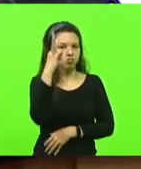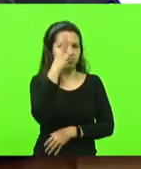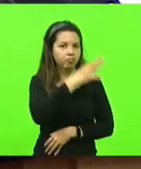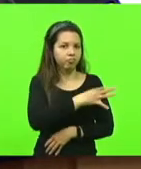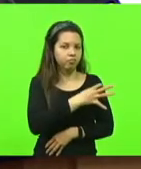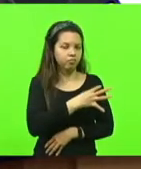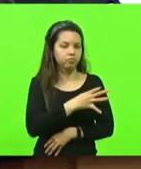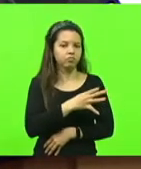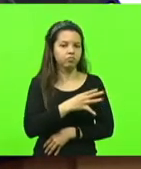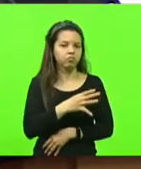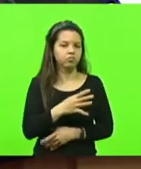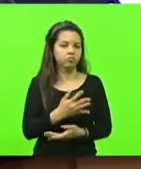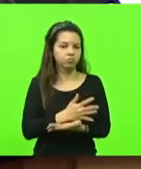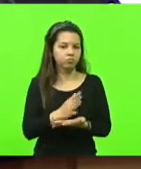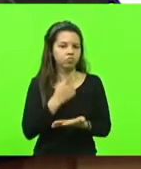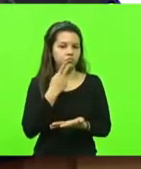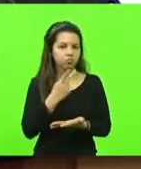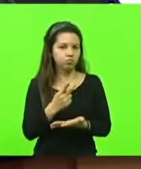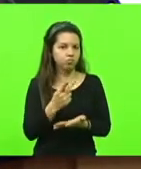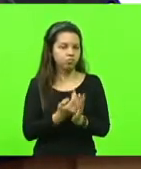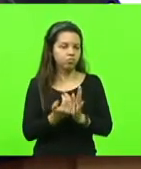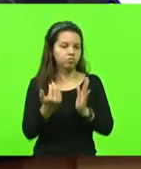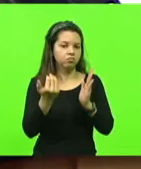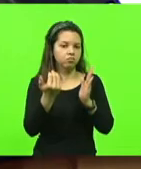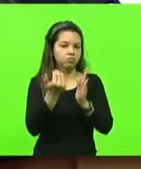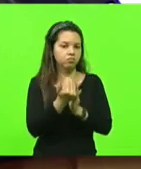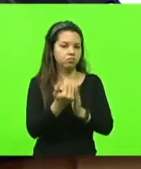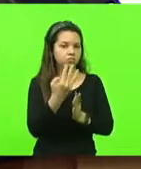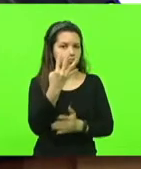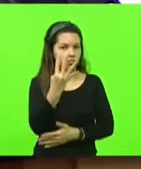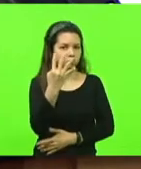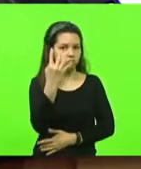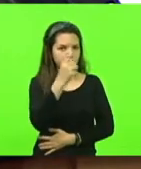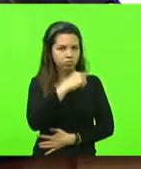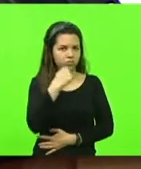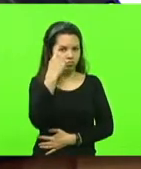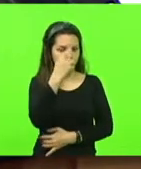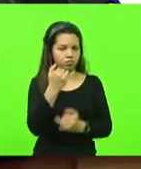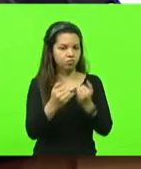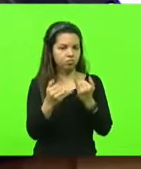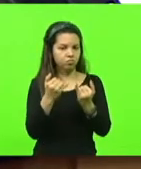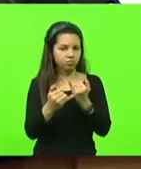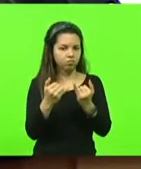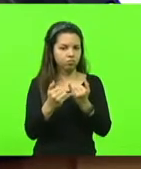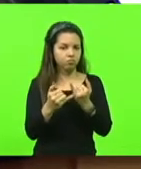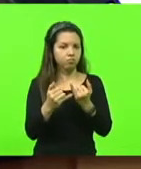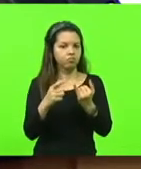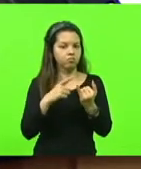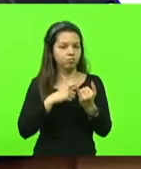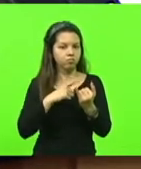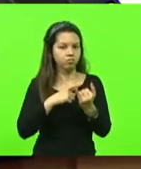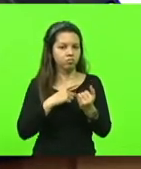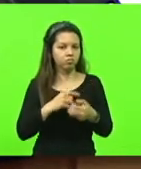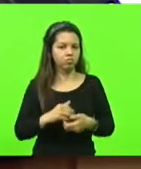estudos, alguns dizem que é até mais. Ou seja, essas quatro horas e meia, o aluno tem menos da metade, tem